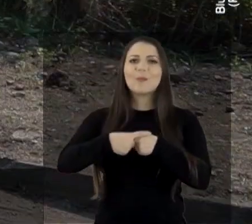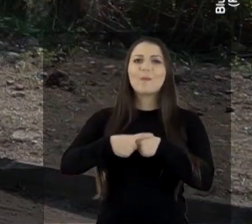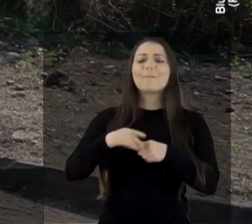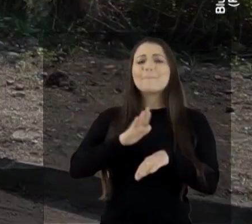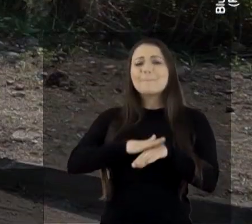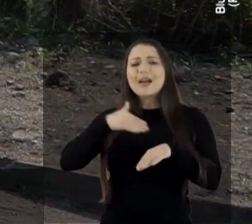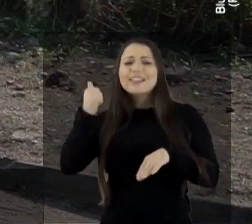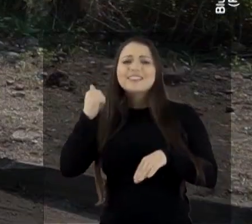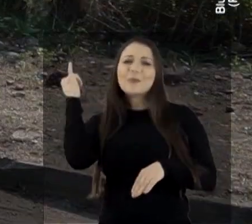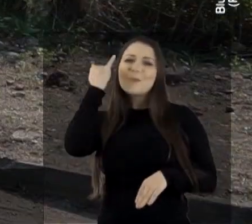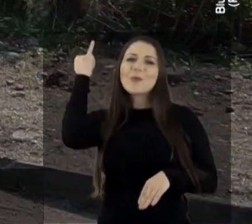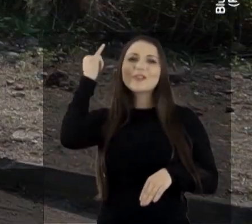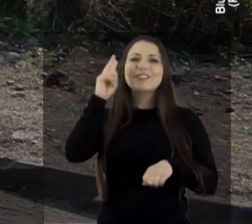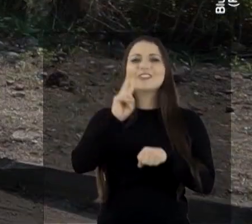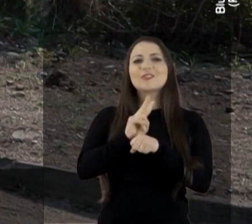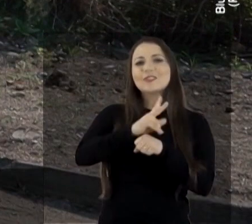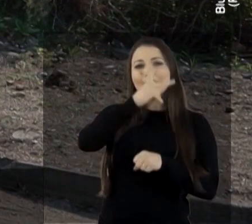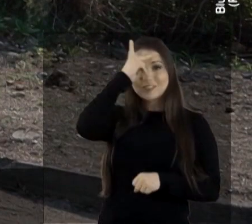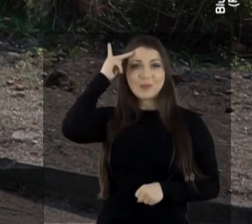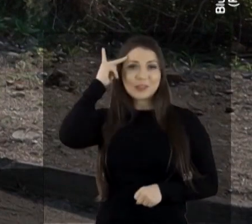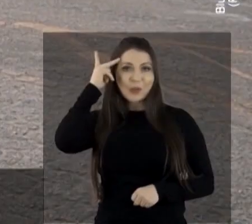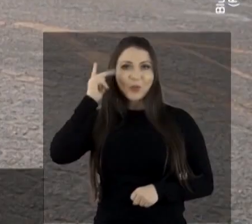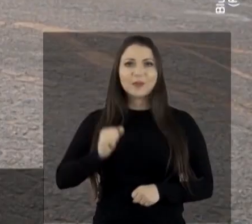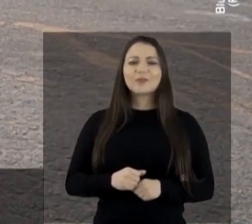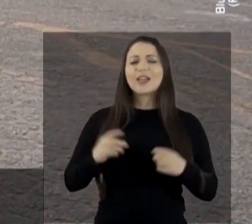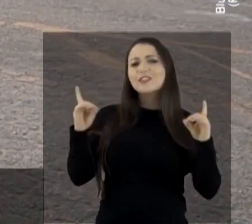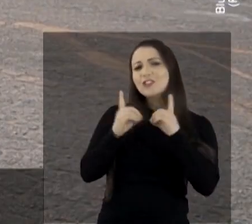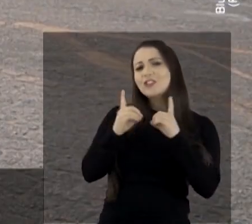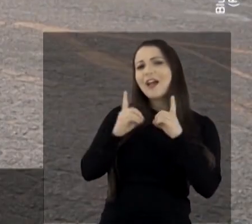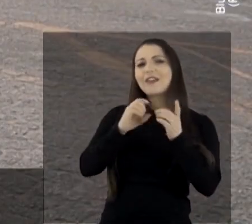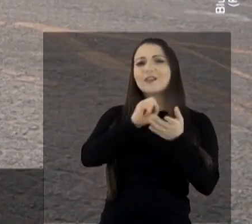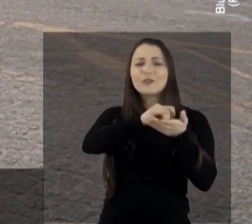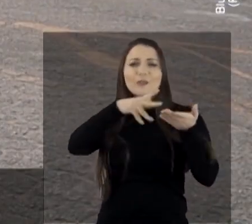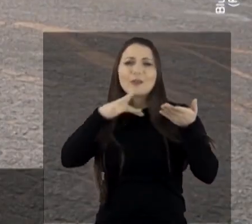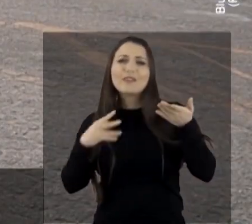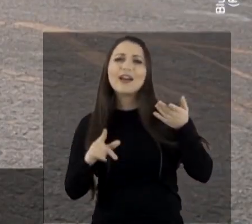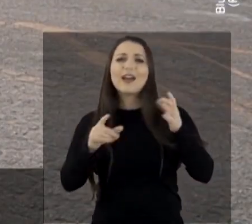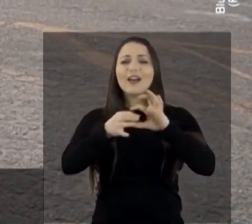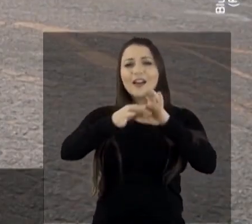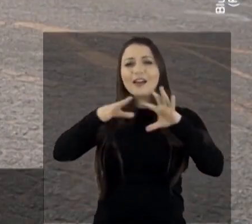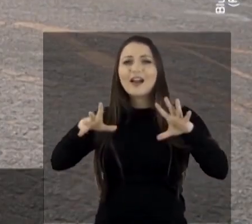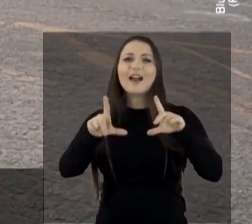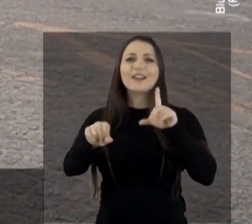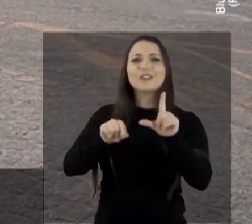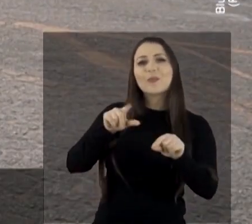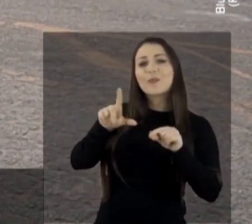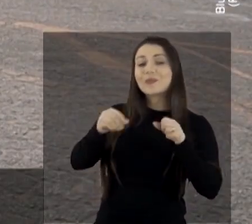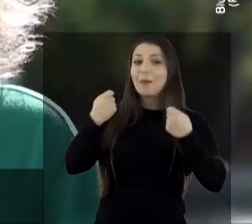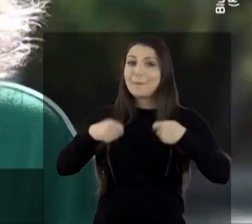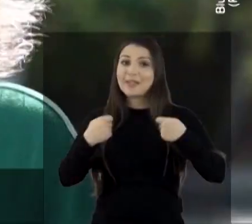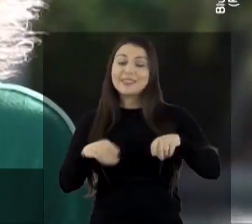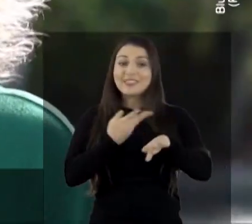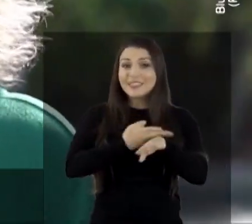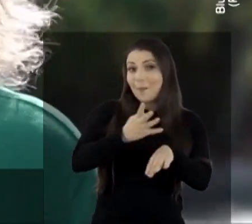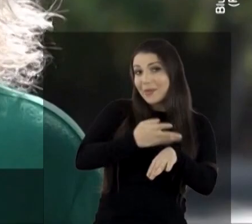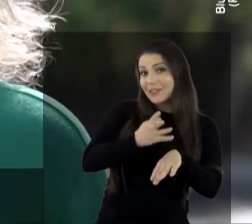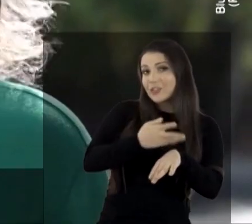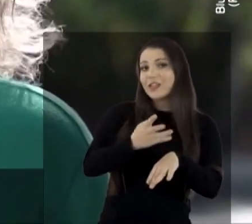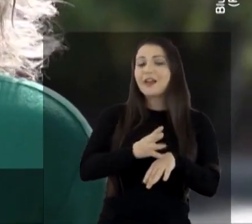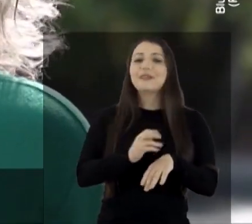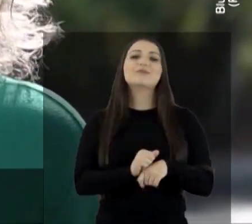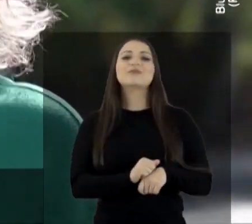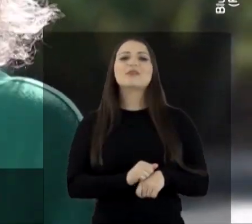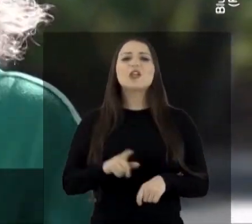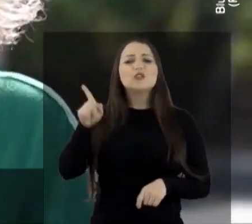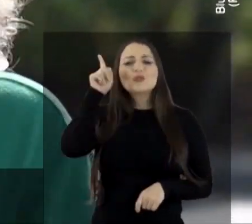E um cuidado fundamental com as pessoas. Diálogo. Um exercício democrático necessário. Uma prática que se